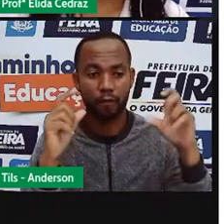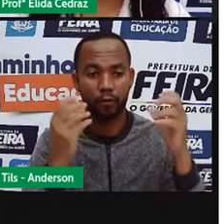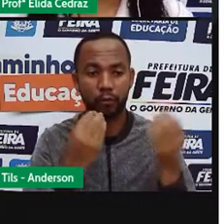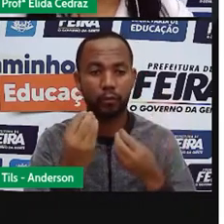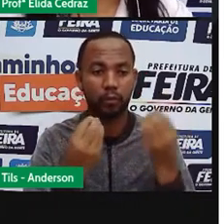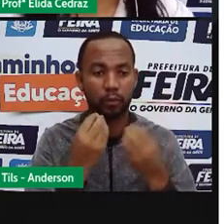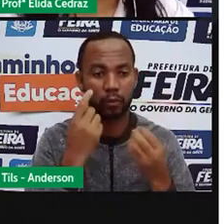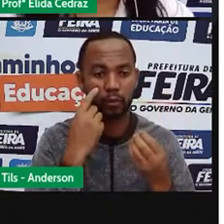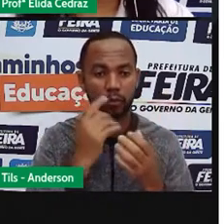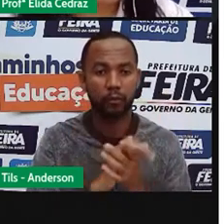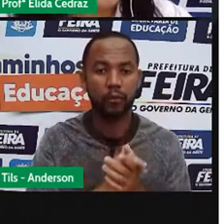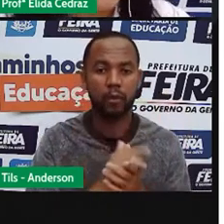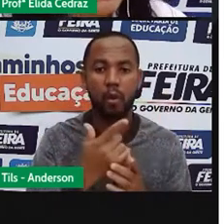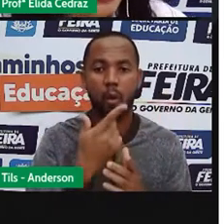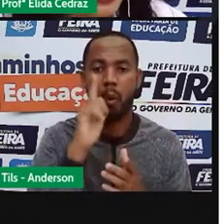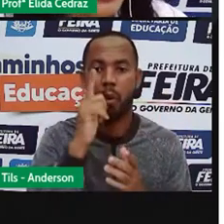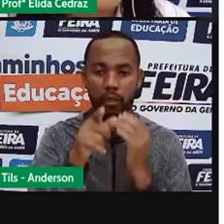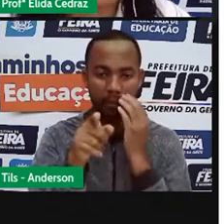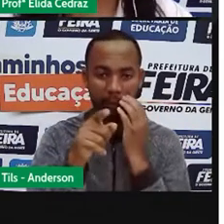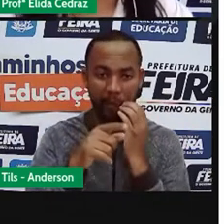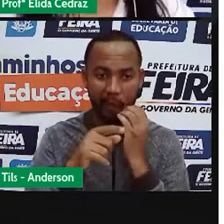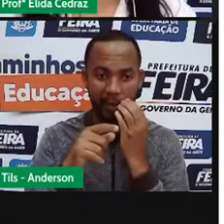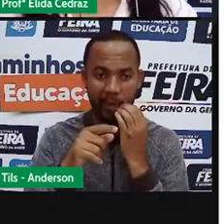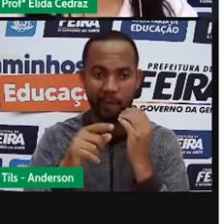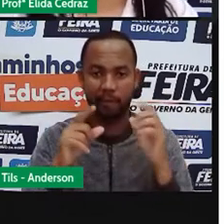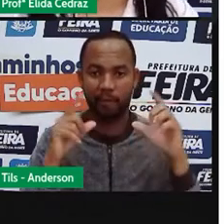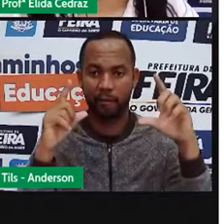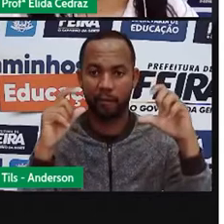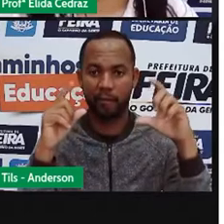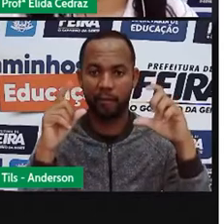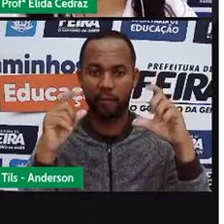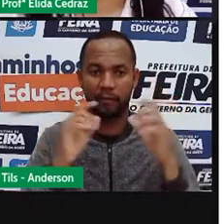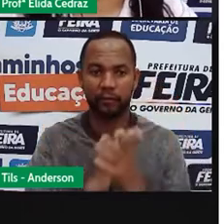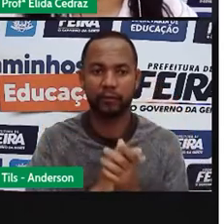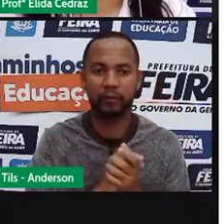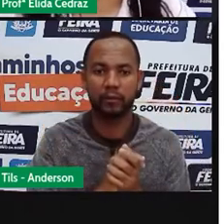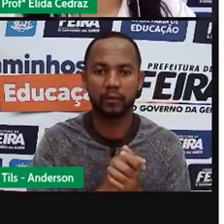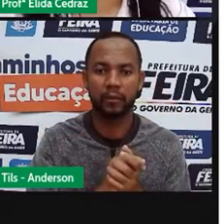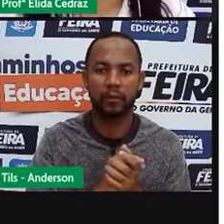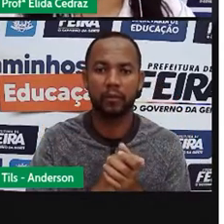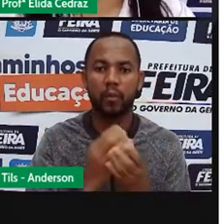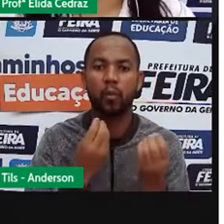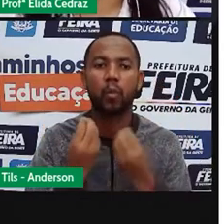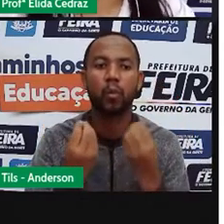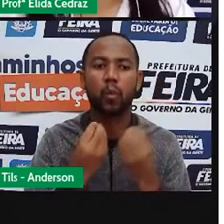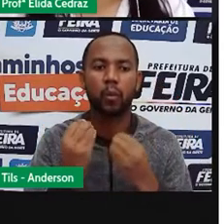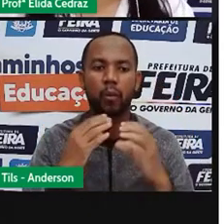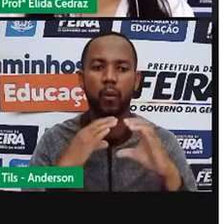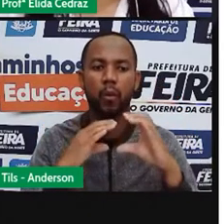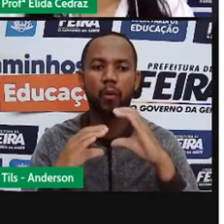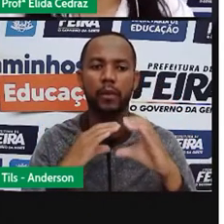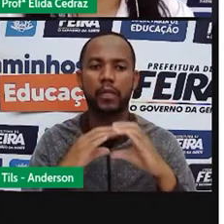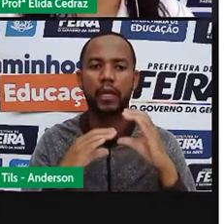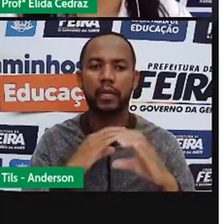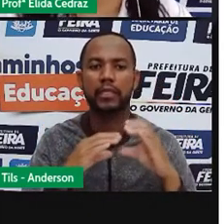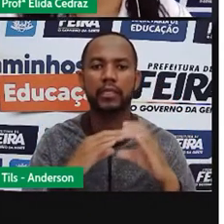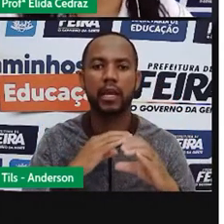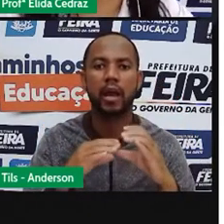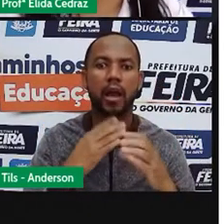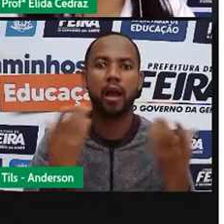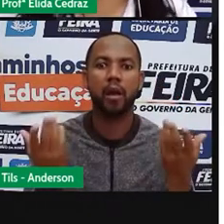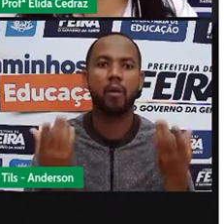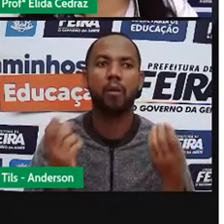Essa outra imagem é a nossa comunicação nos dias atuais. A